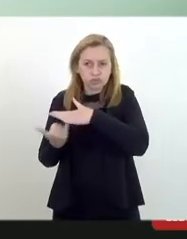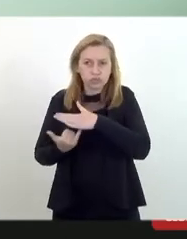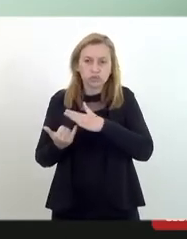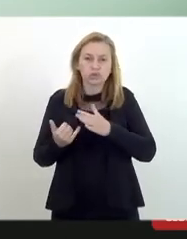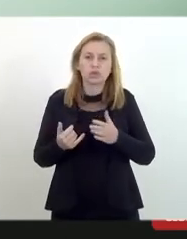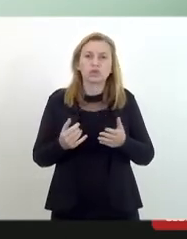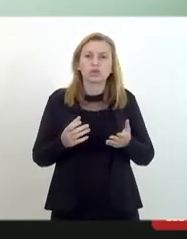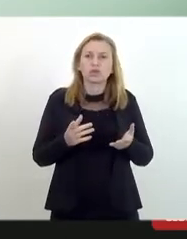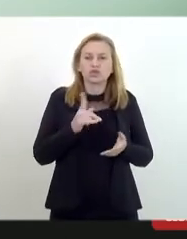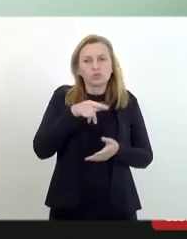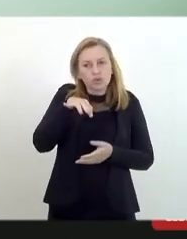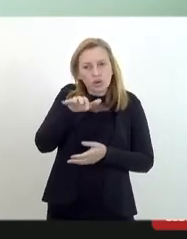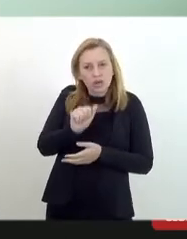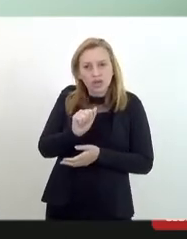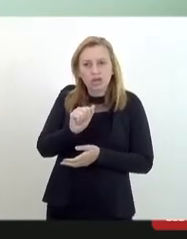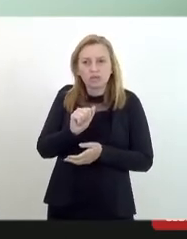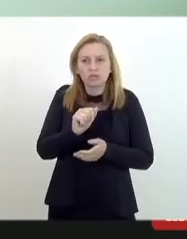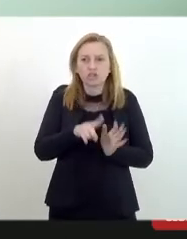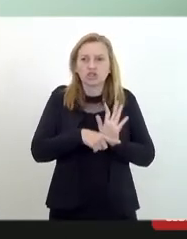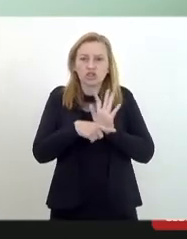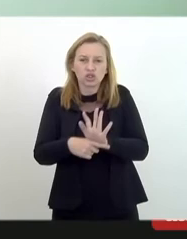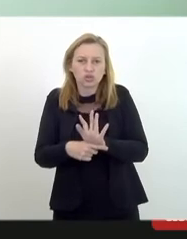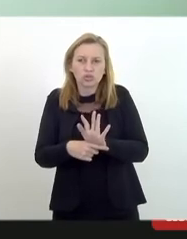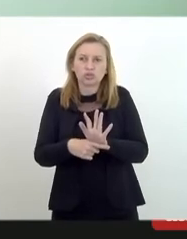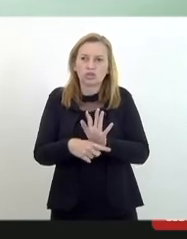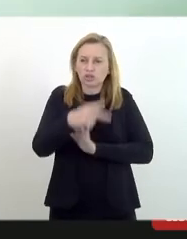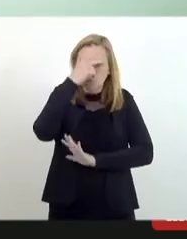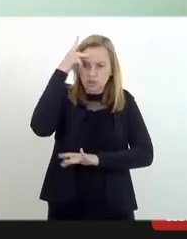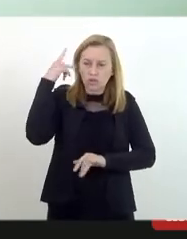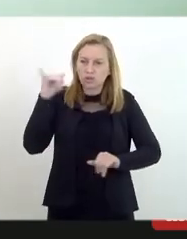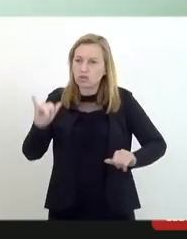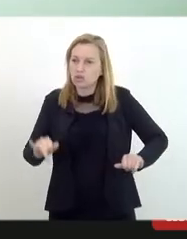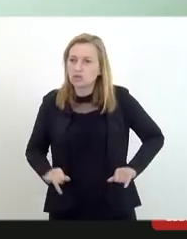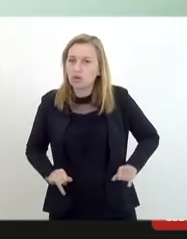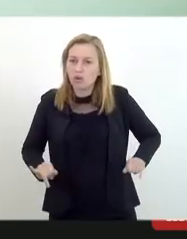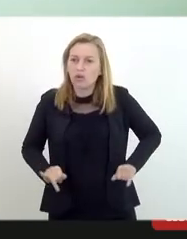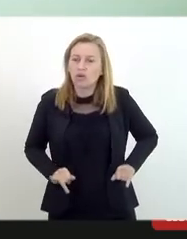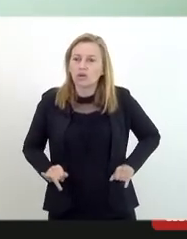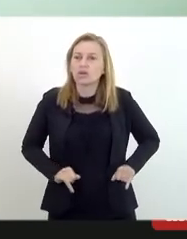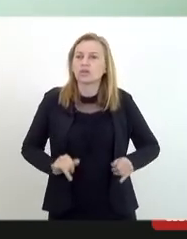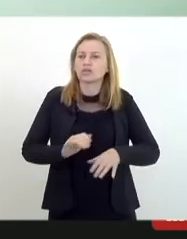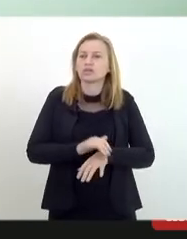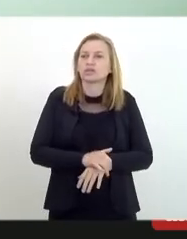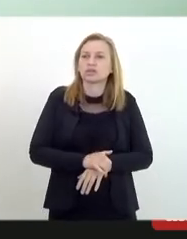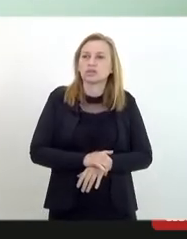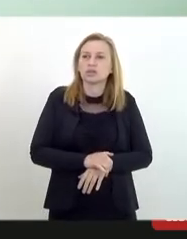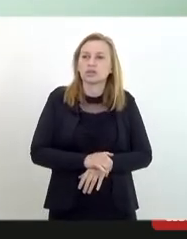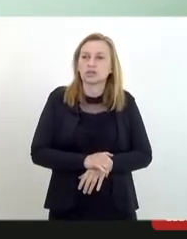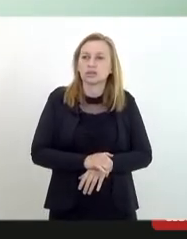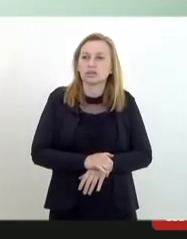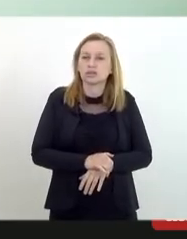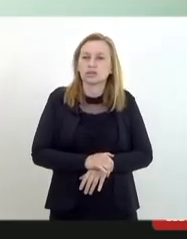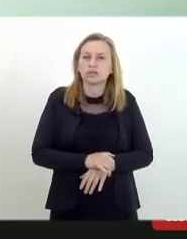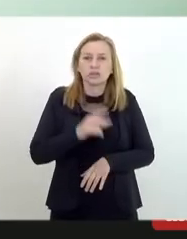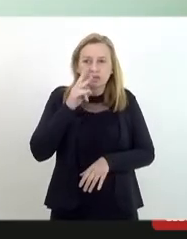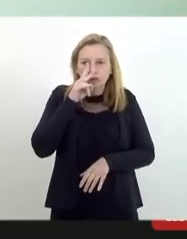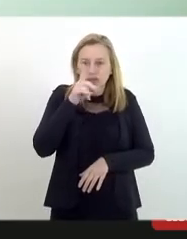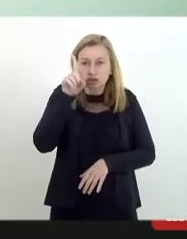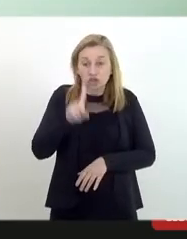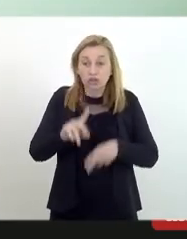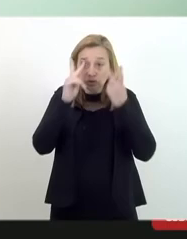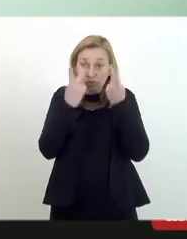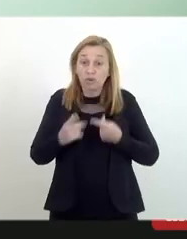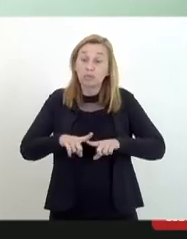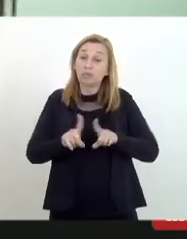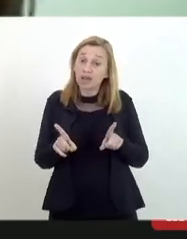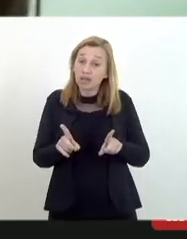programas de atendimento a vítimas para os programas que fortalecem o reconhecimento dos direitos humanos mas